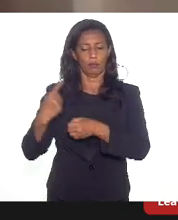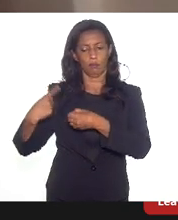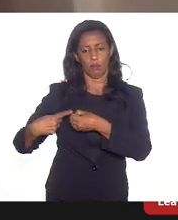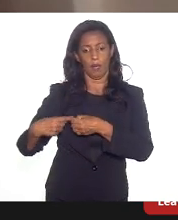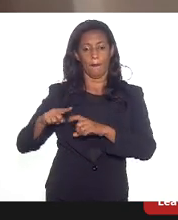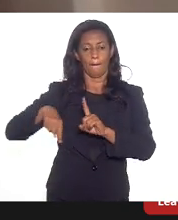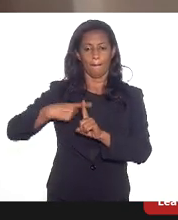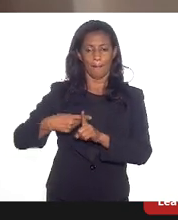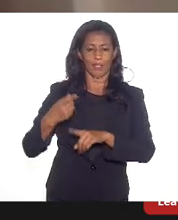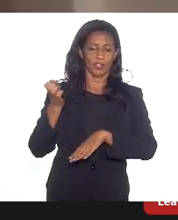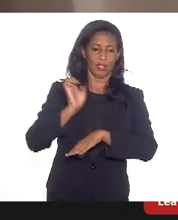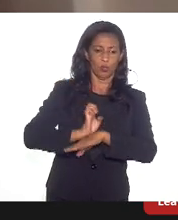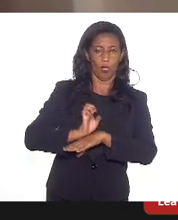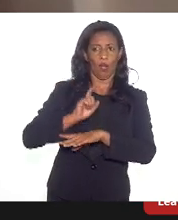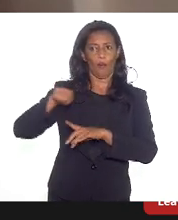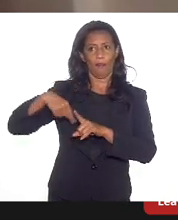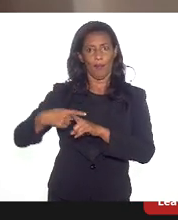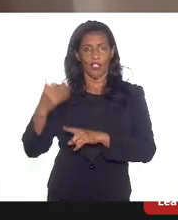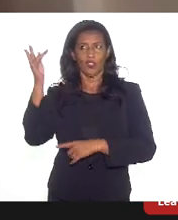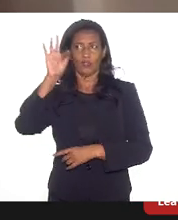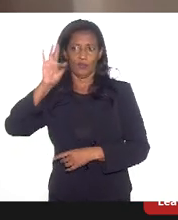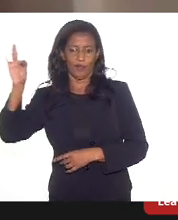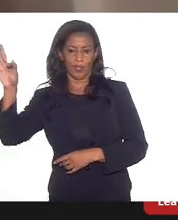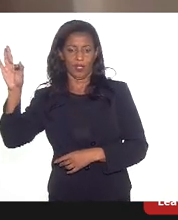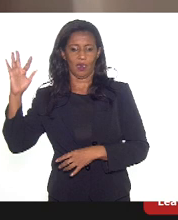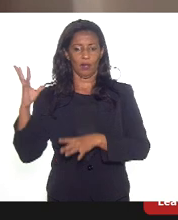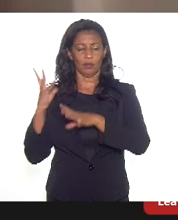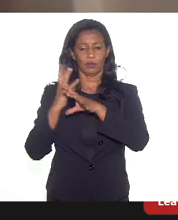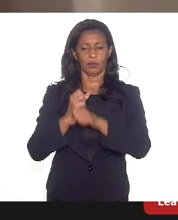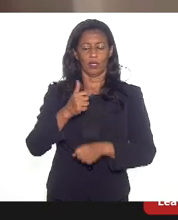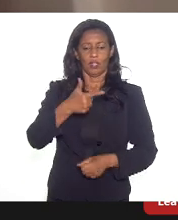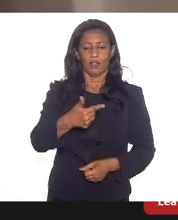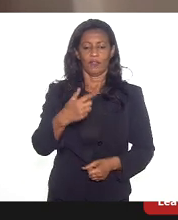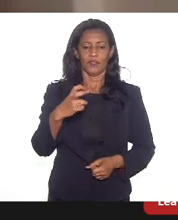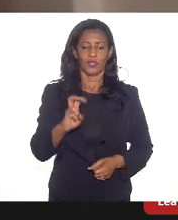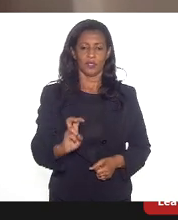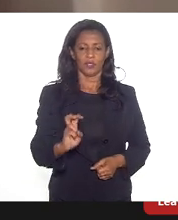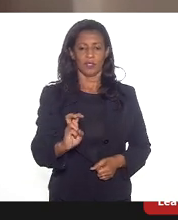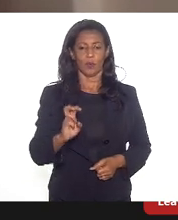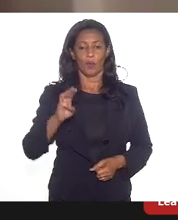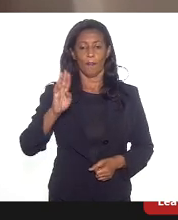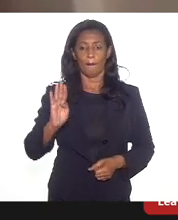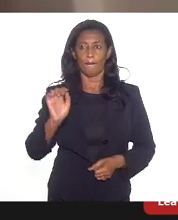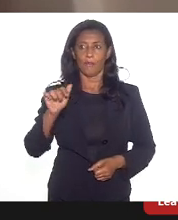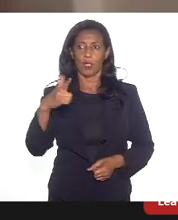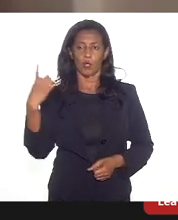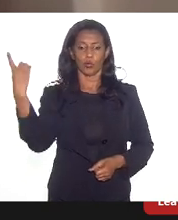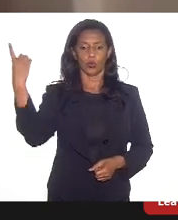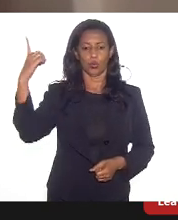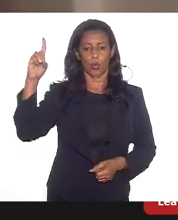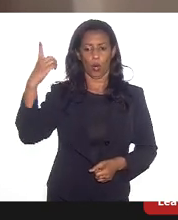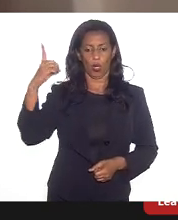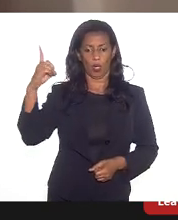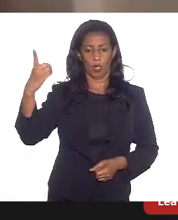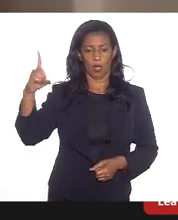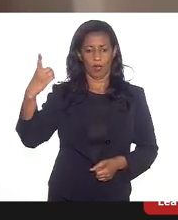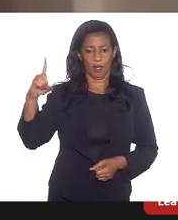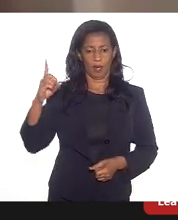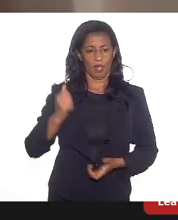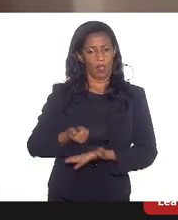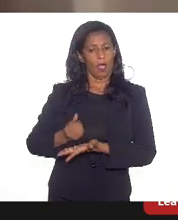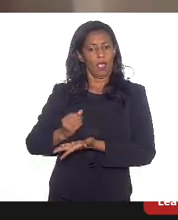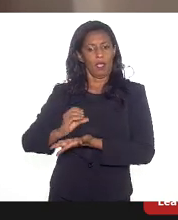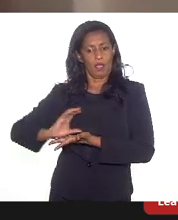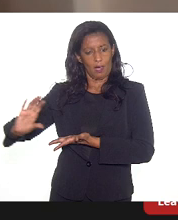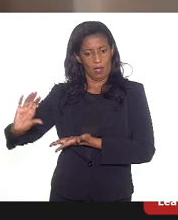mais estadual, mais federal, são 25 bilhões de dólares. Acho que aí o Tata já